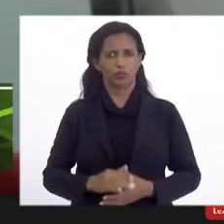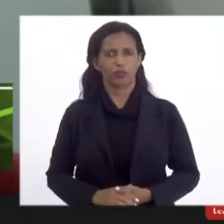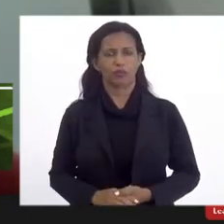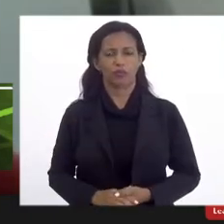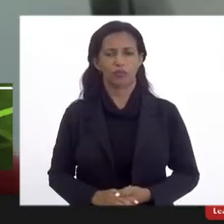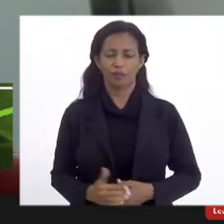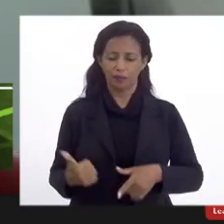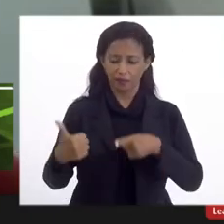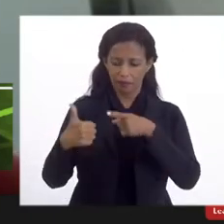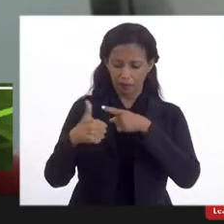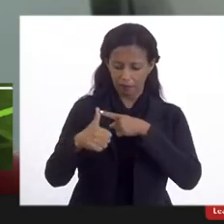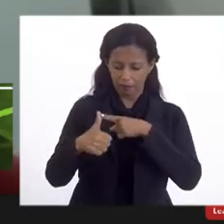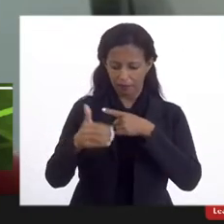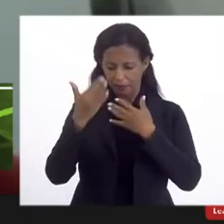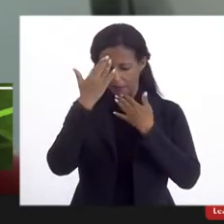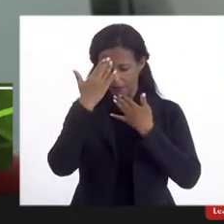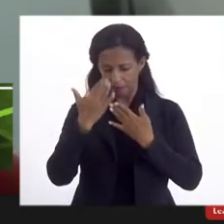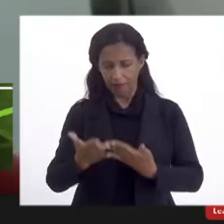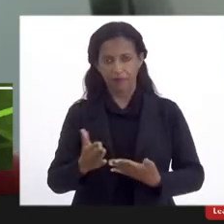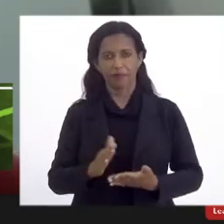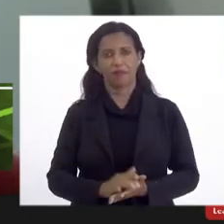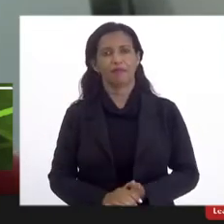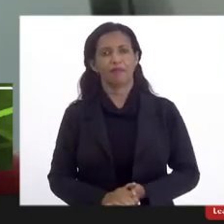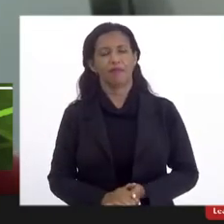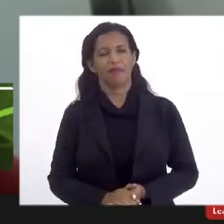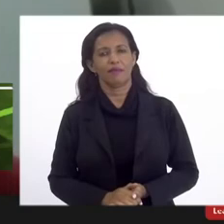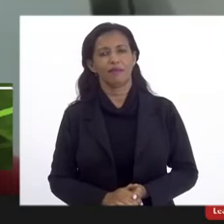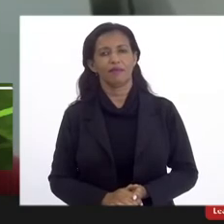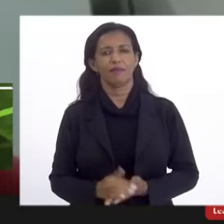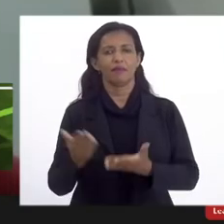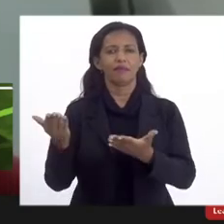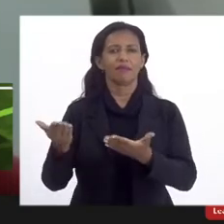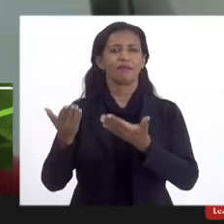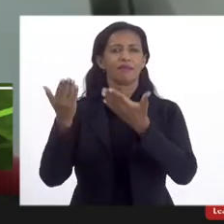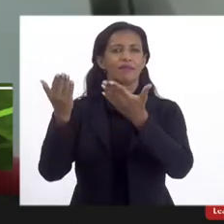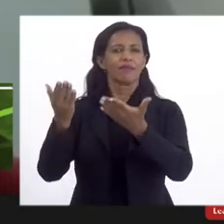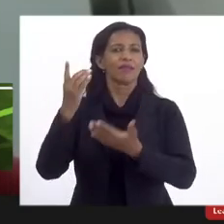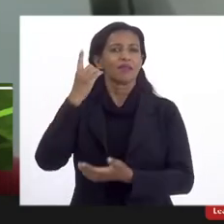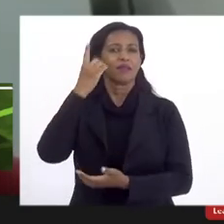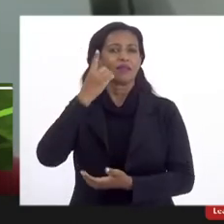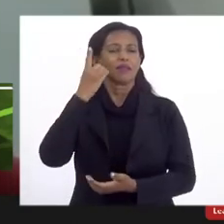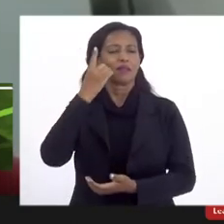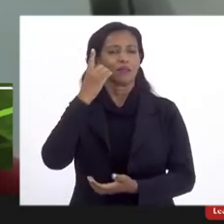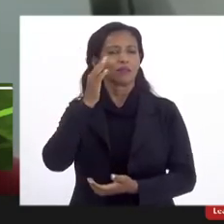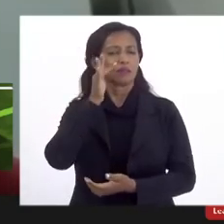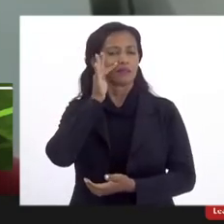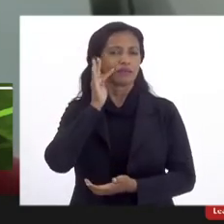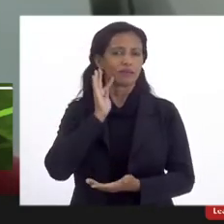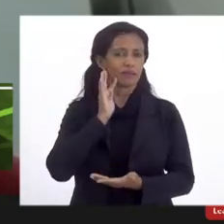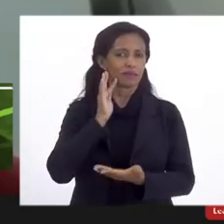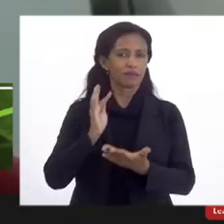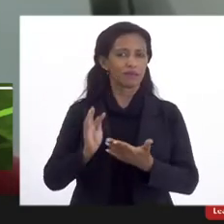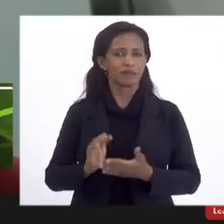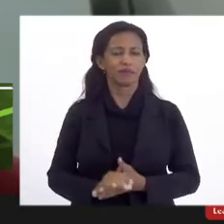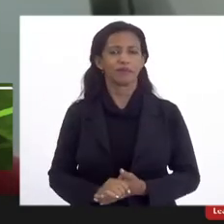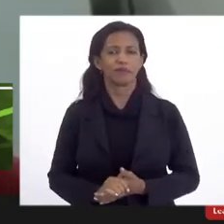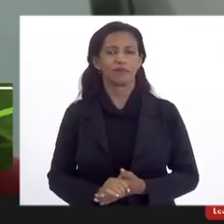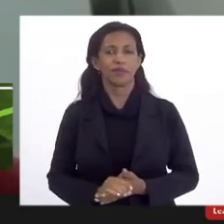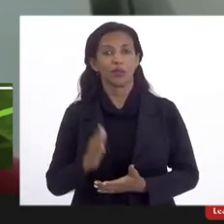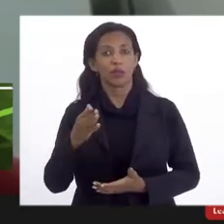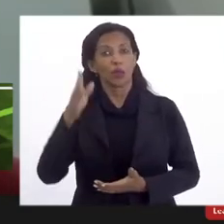Primeiramente, quero fazer agradecimento ao excelentíssimo deputado Flávio Serafini, que